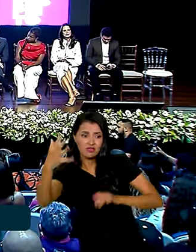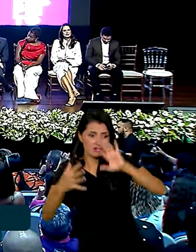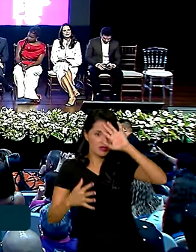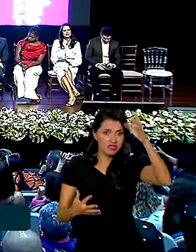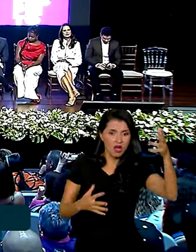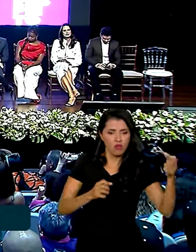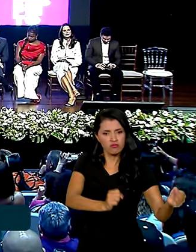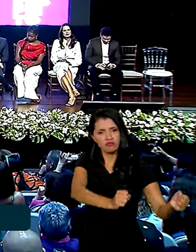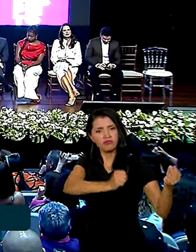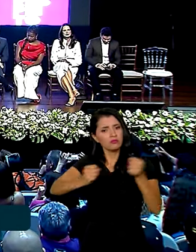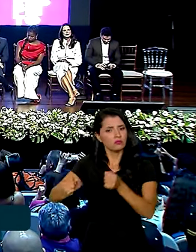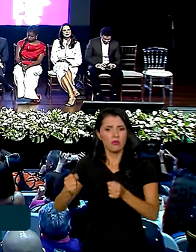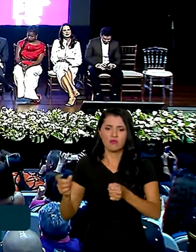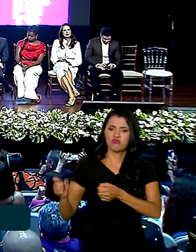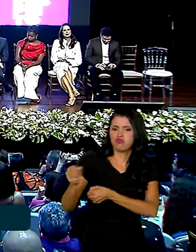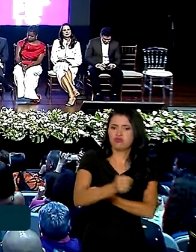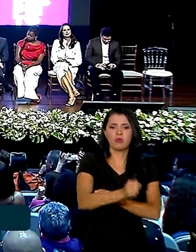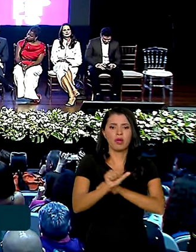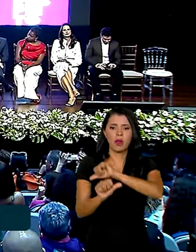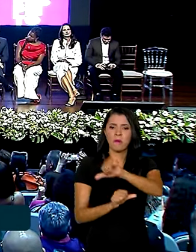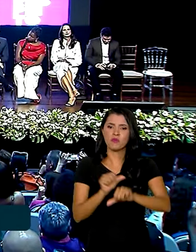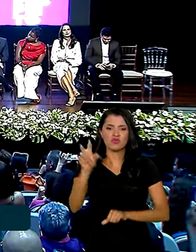poder para mudar o rumo dessa história.